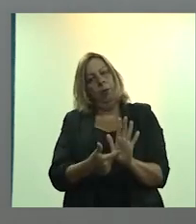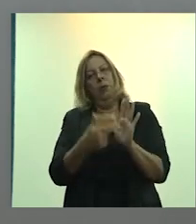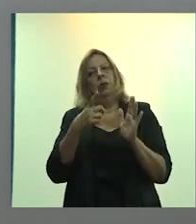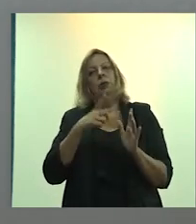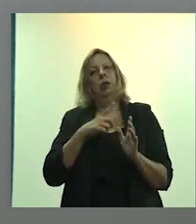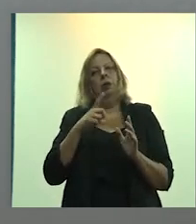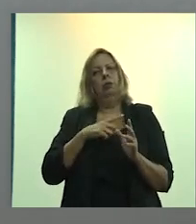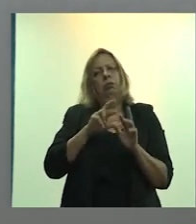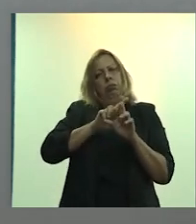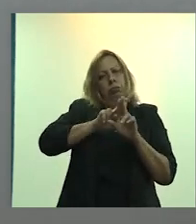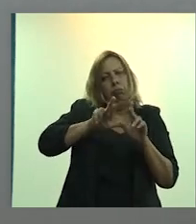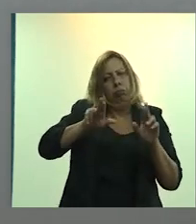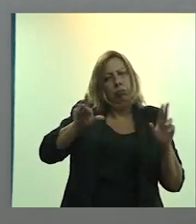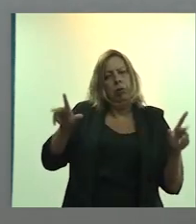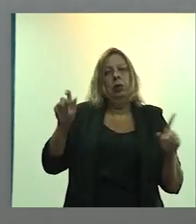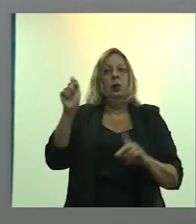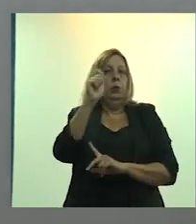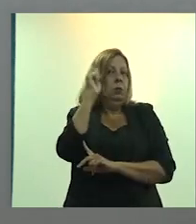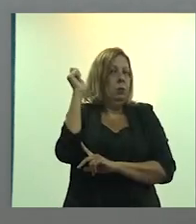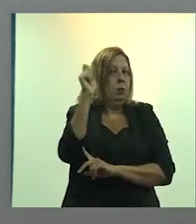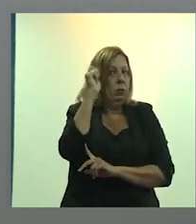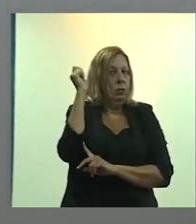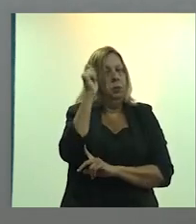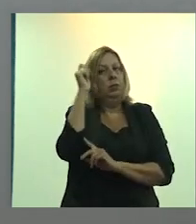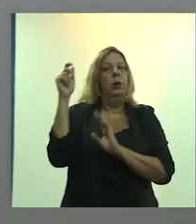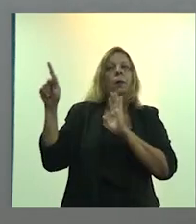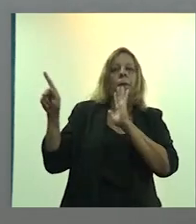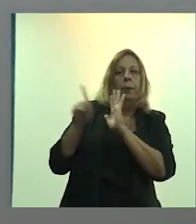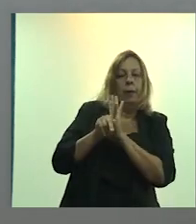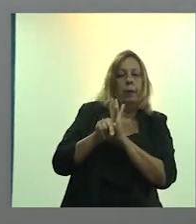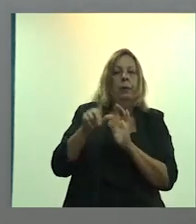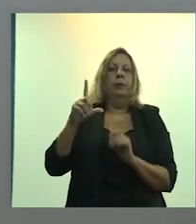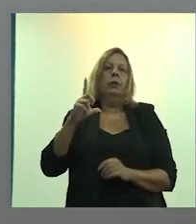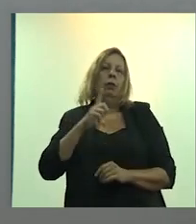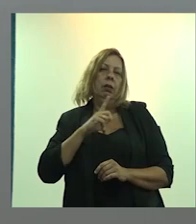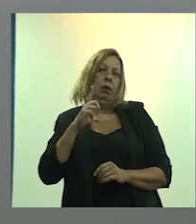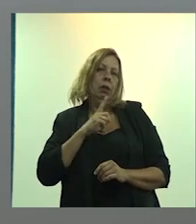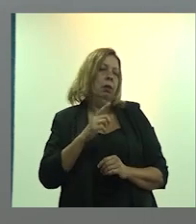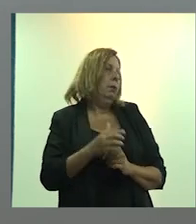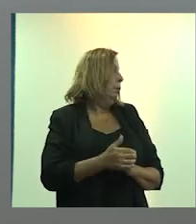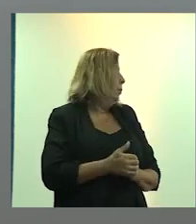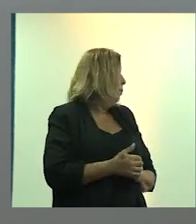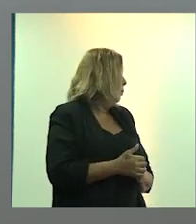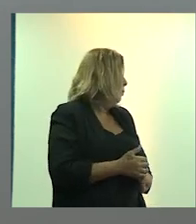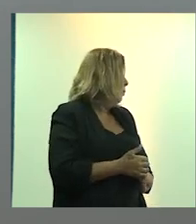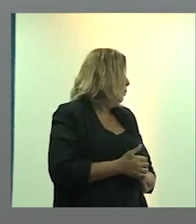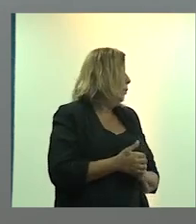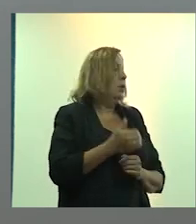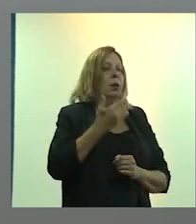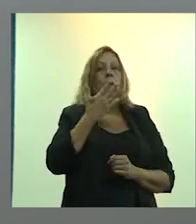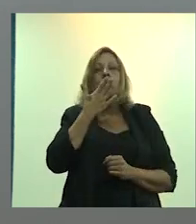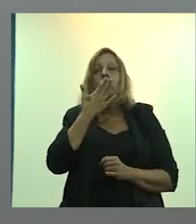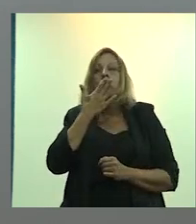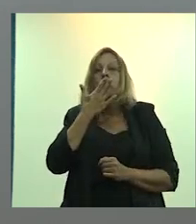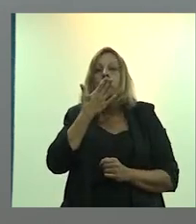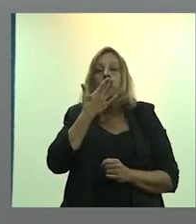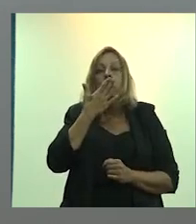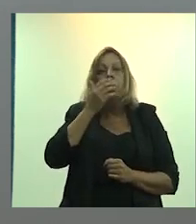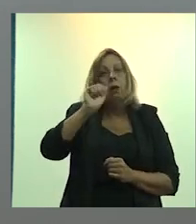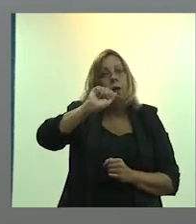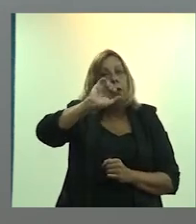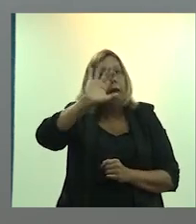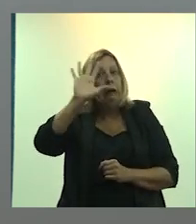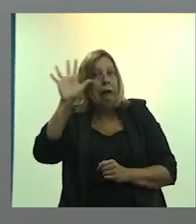domicílios particulares no Rio Grande do Sul, onde nós temos aqui, na cor mais clara, um percentual de